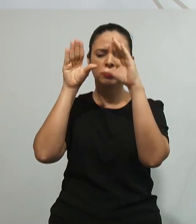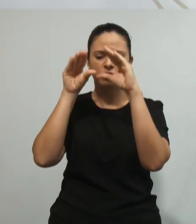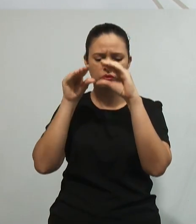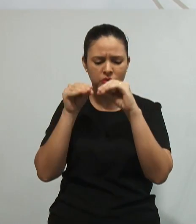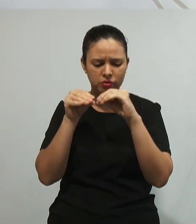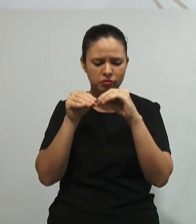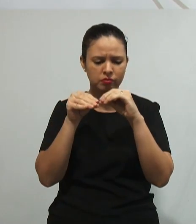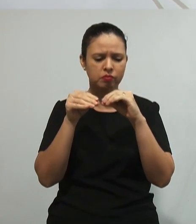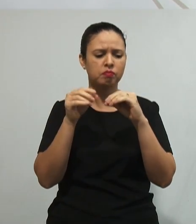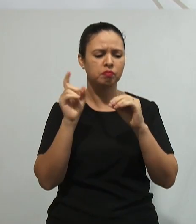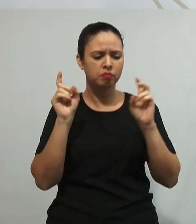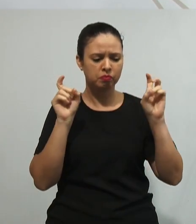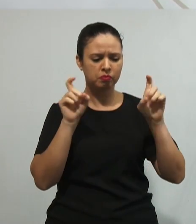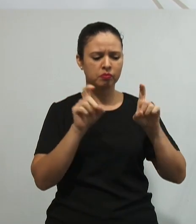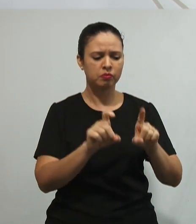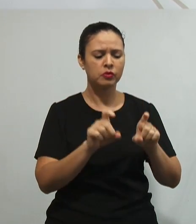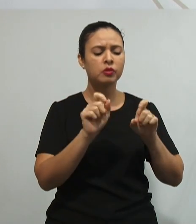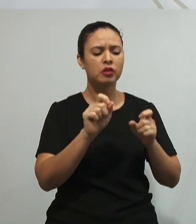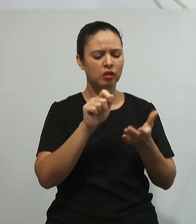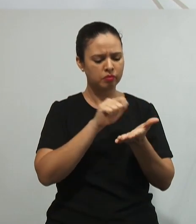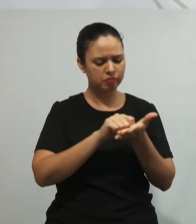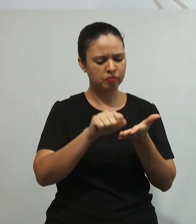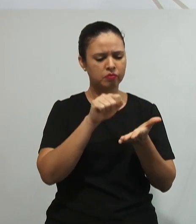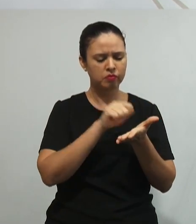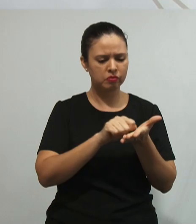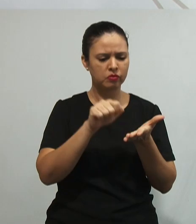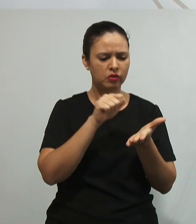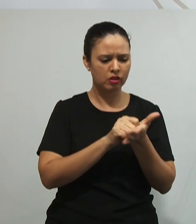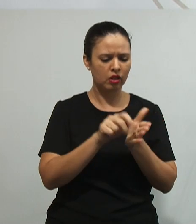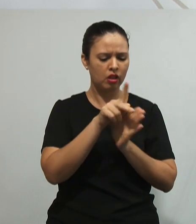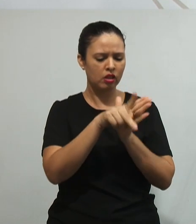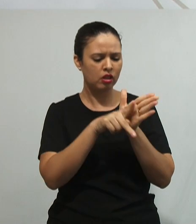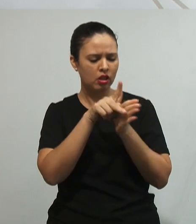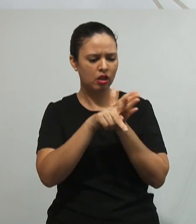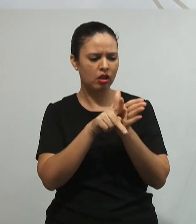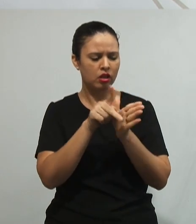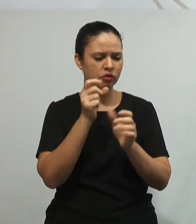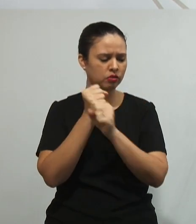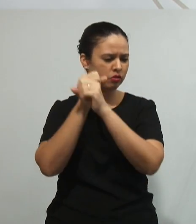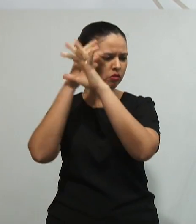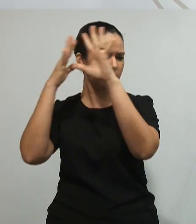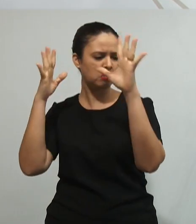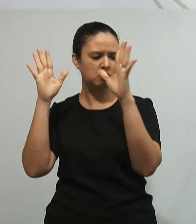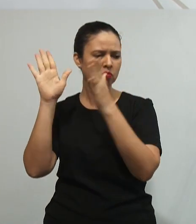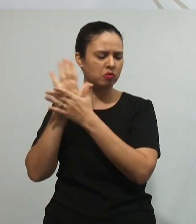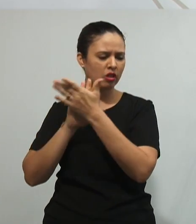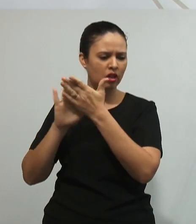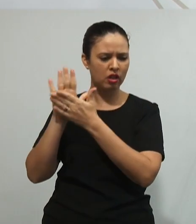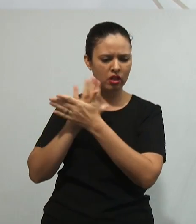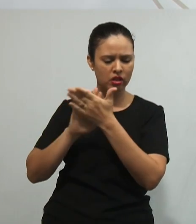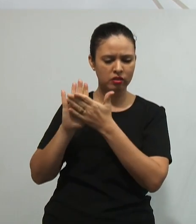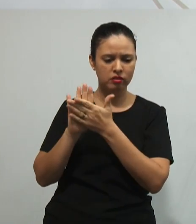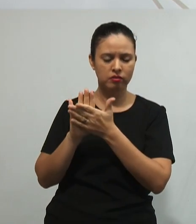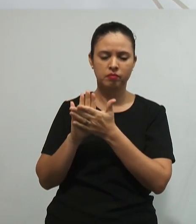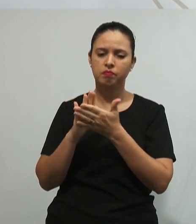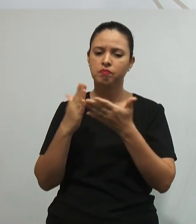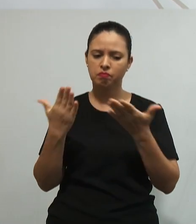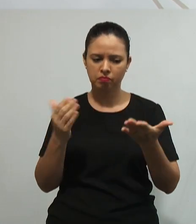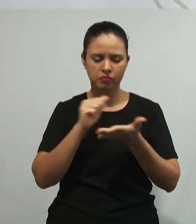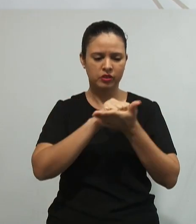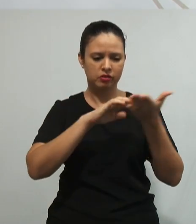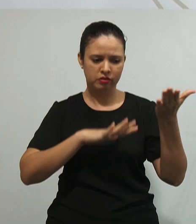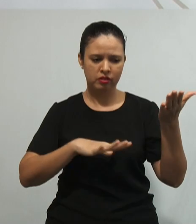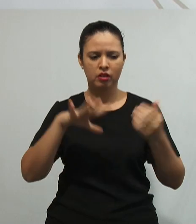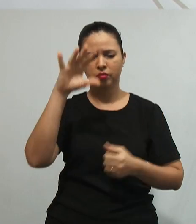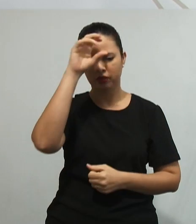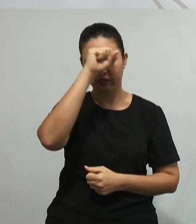letras sem graça no papel. Nuvem, trem e sonho só na hora do recreio. Esta lição ele